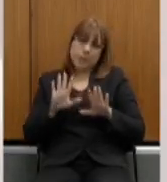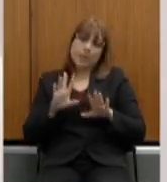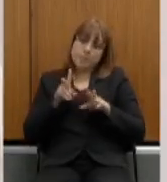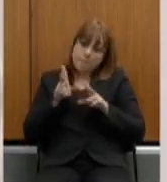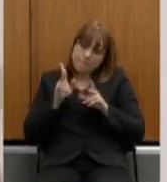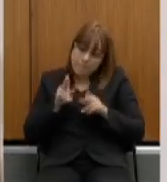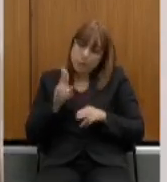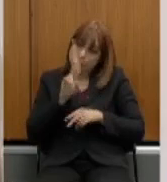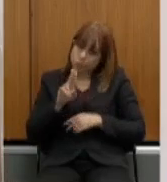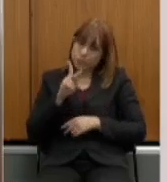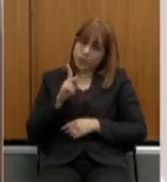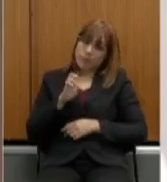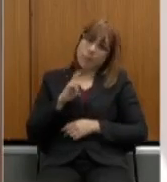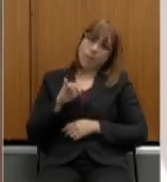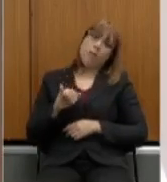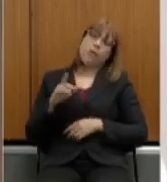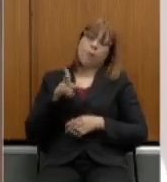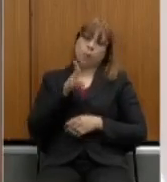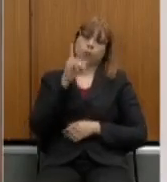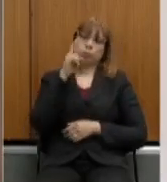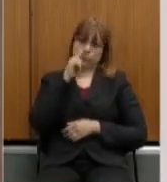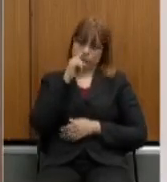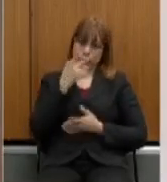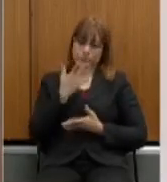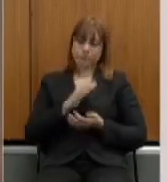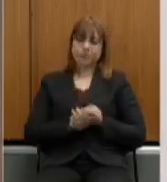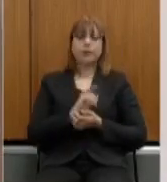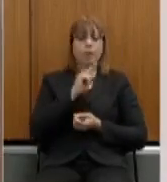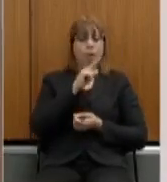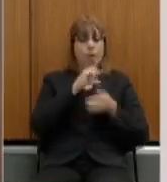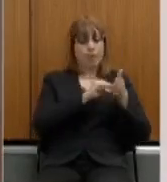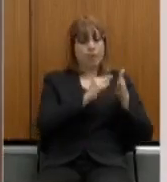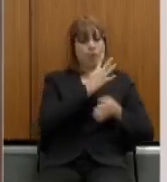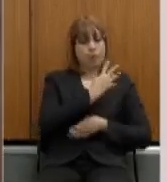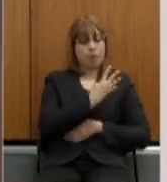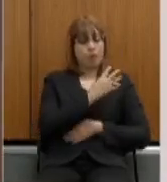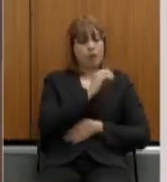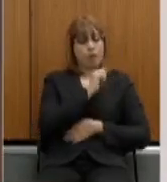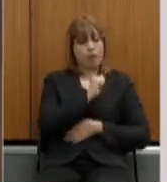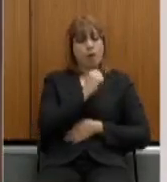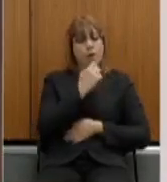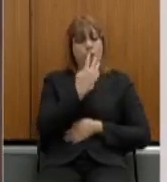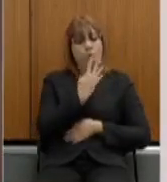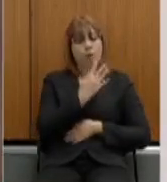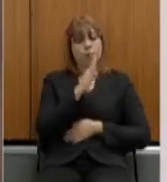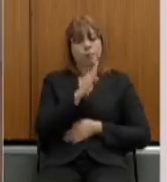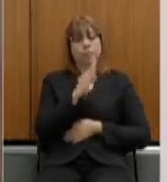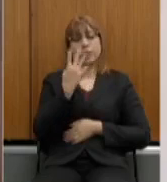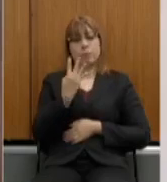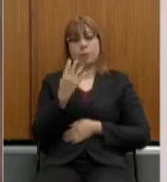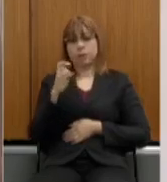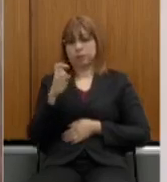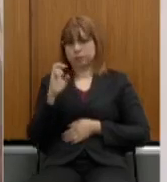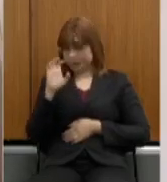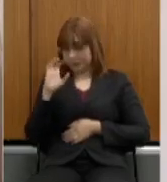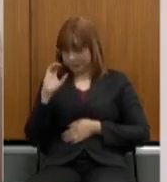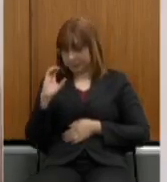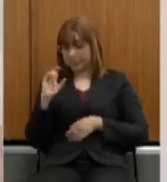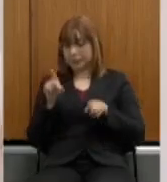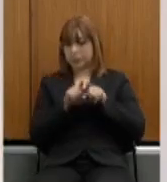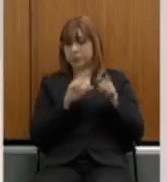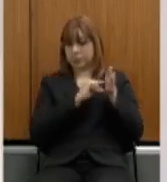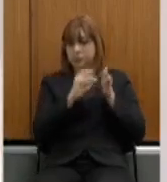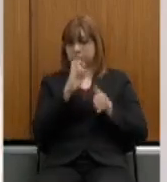Então, o que a gente tem aqui nos parágrafos 4º A, 4º B, 4º C e 5º, já é uma delimitação bastante